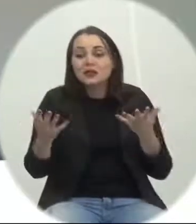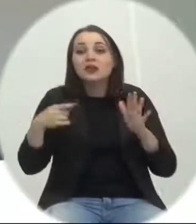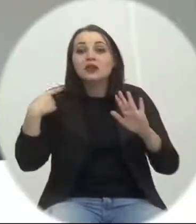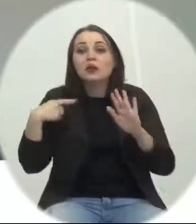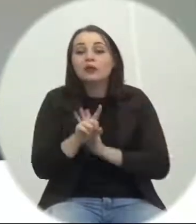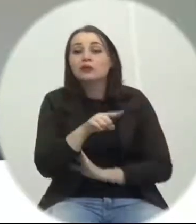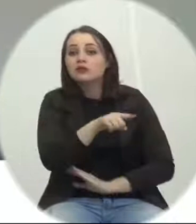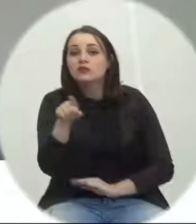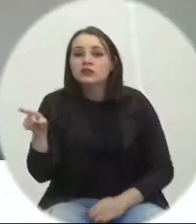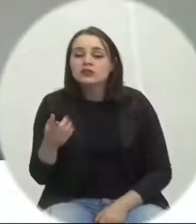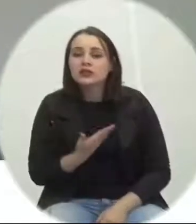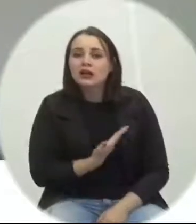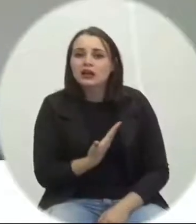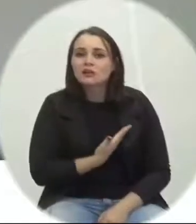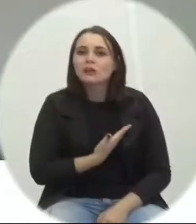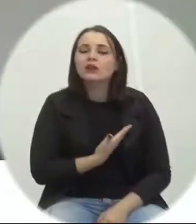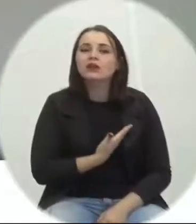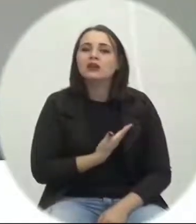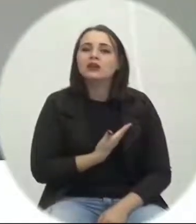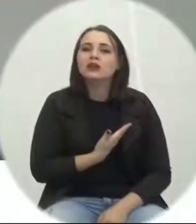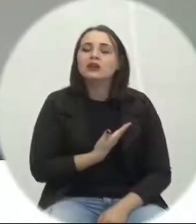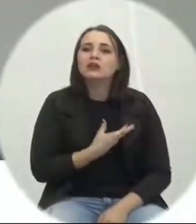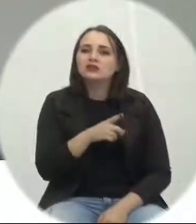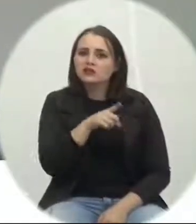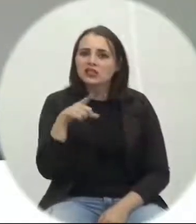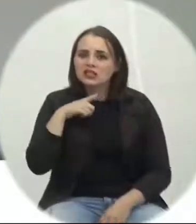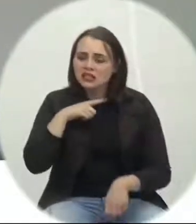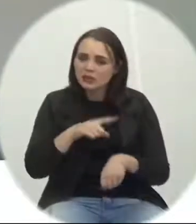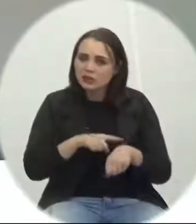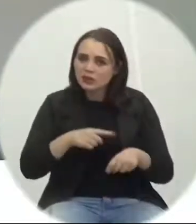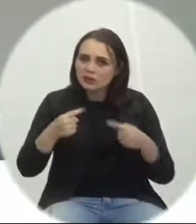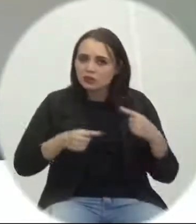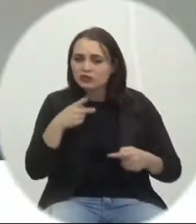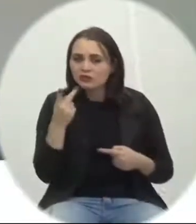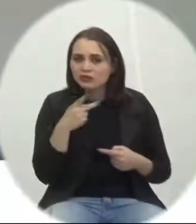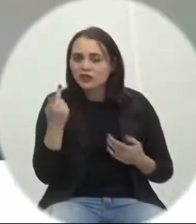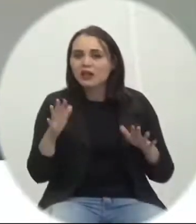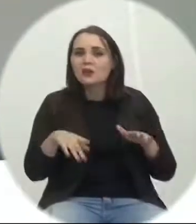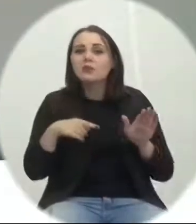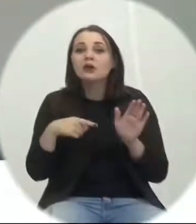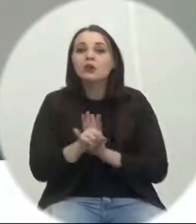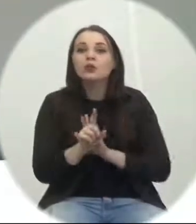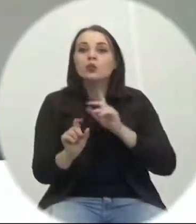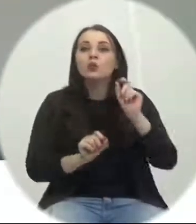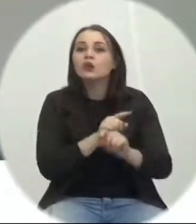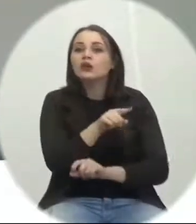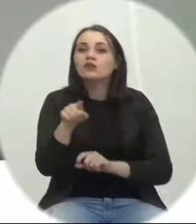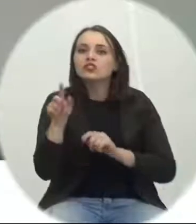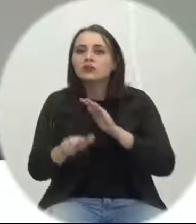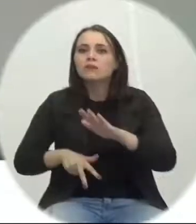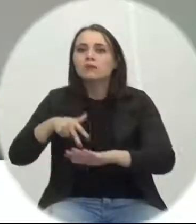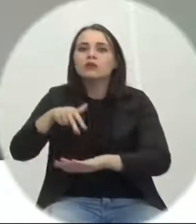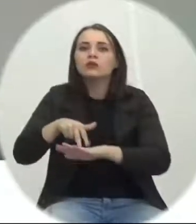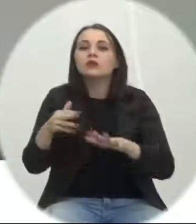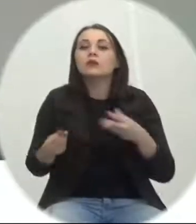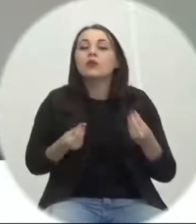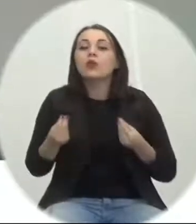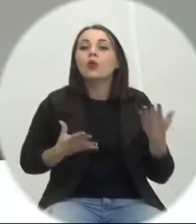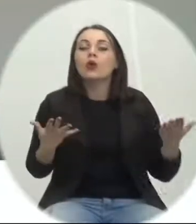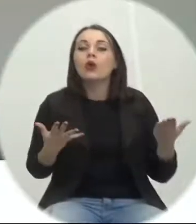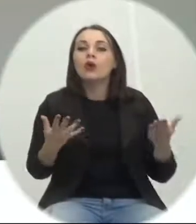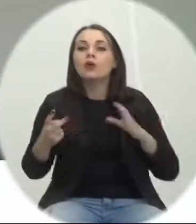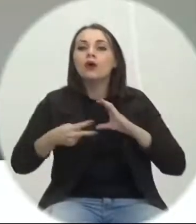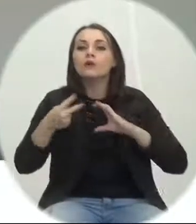dos que ainda tem daqui para frente para falar no seu momento político, qual a posição dessa casa? E nós